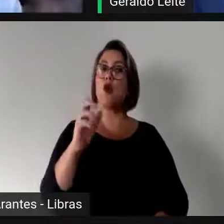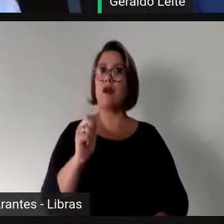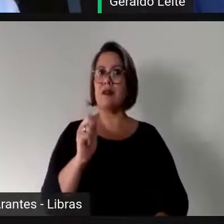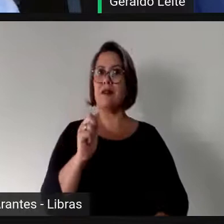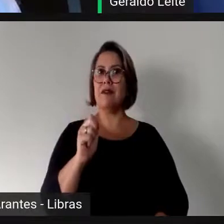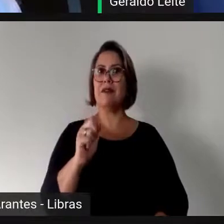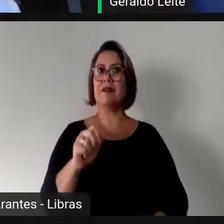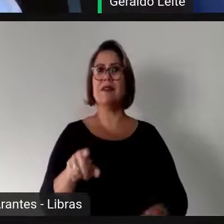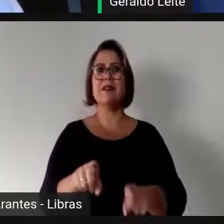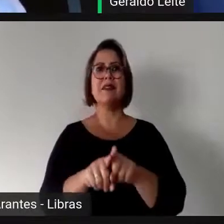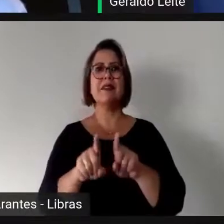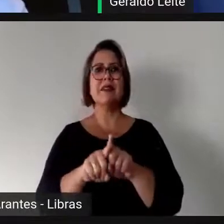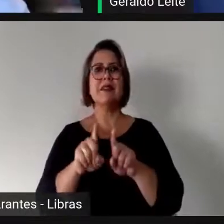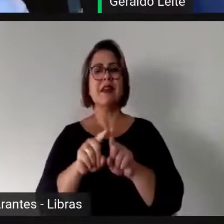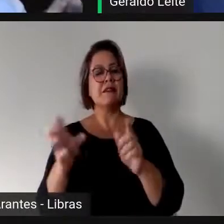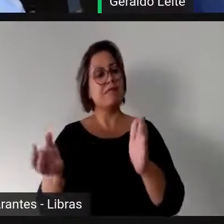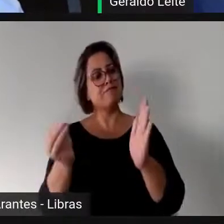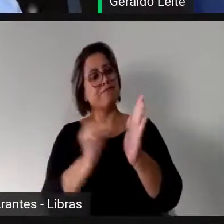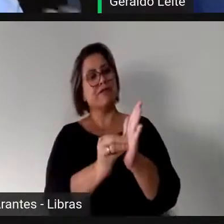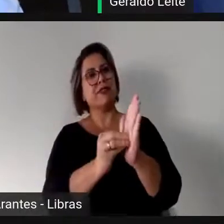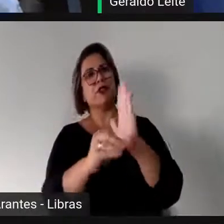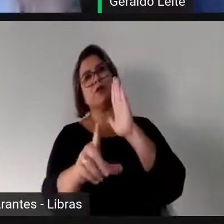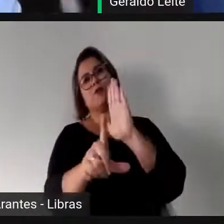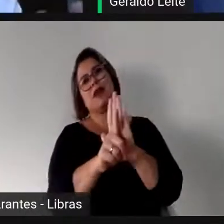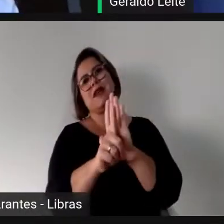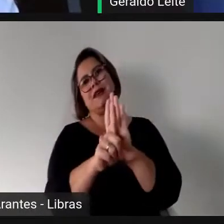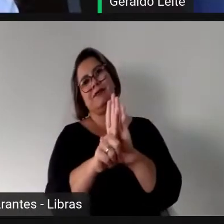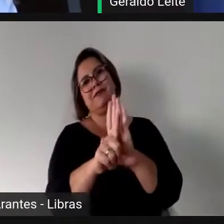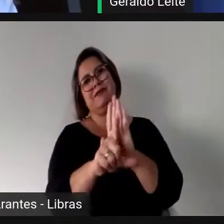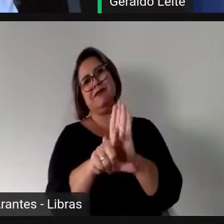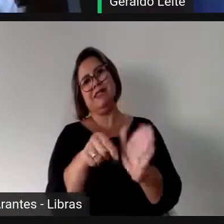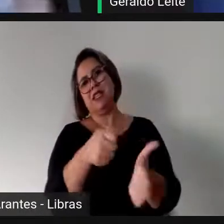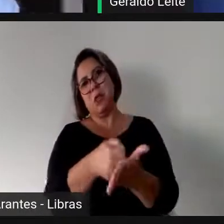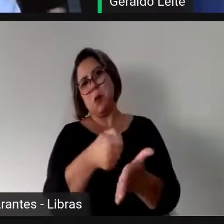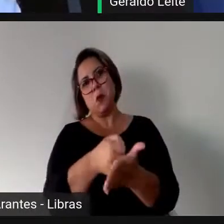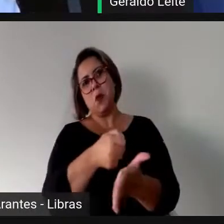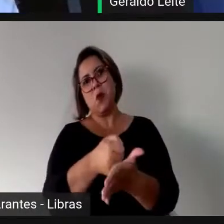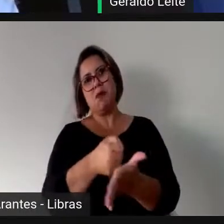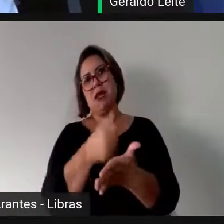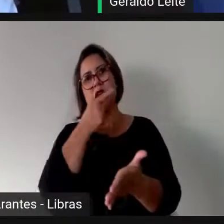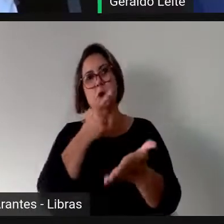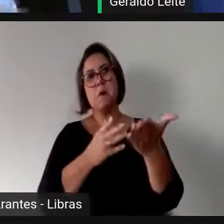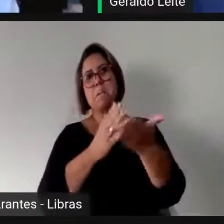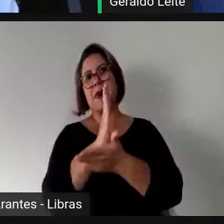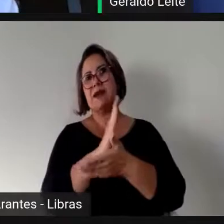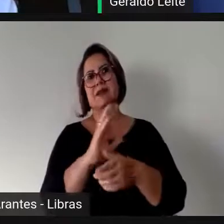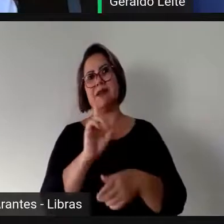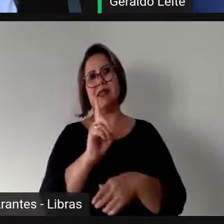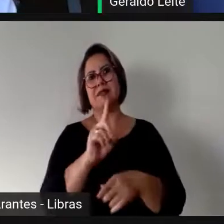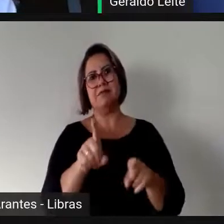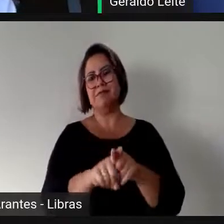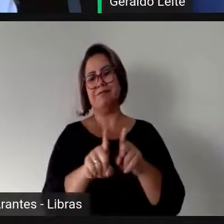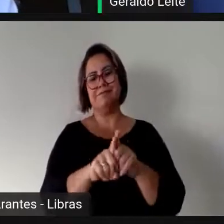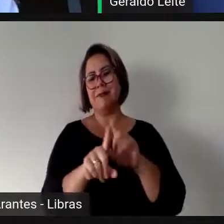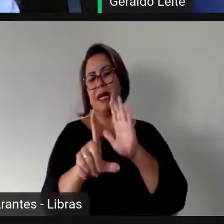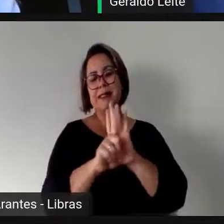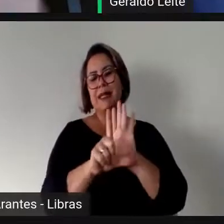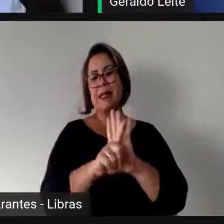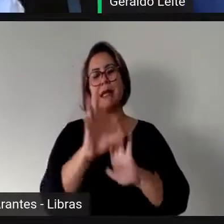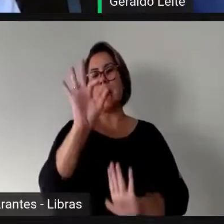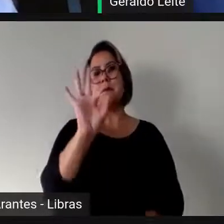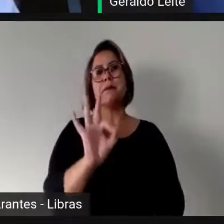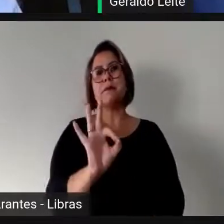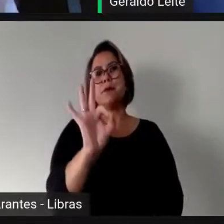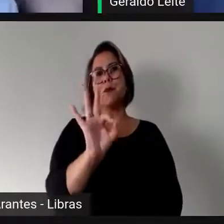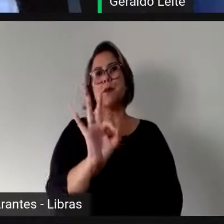bastou colocar na lei, não é a mera inclusão na lei de um dispositivo, né, dizendo que tem que ser tal percentual, que